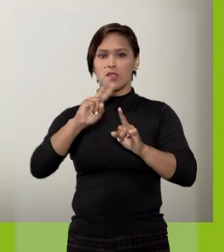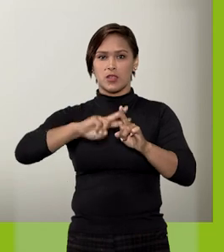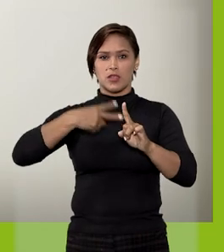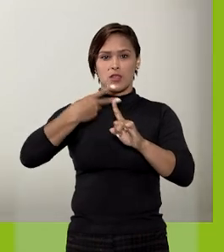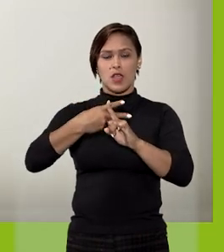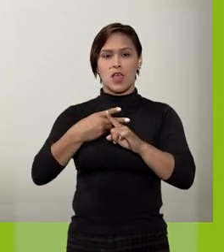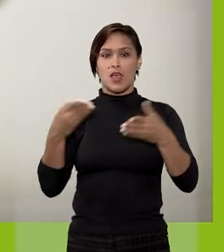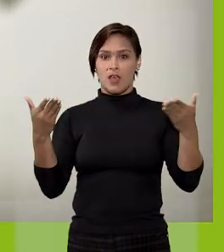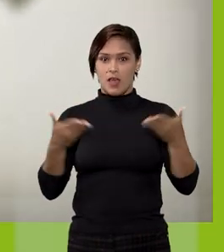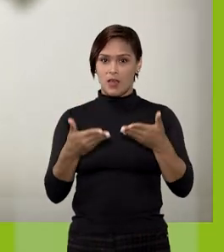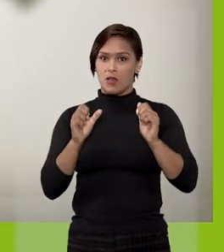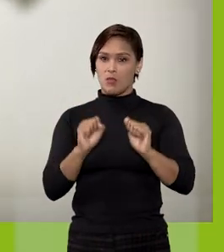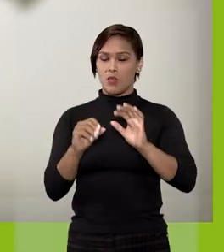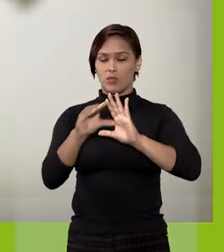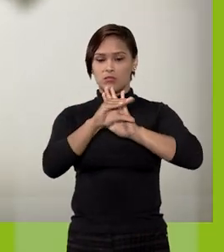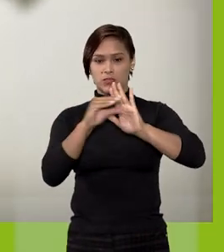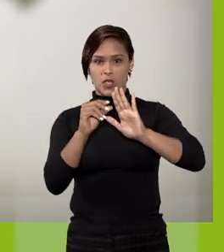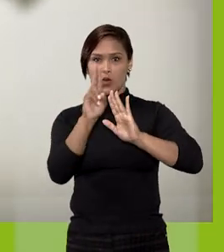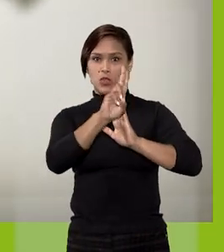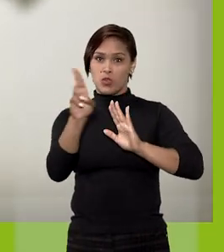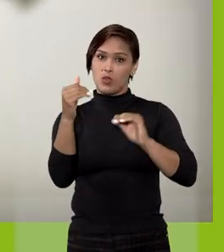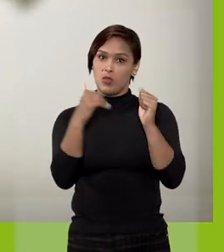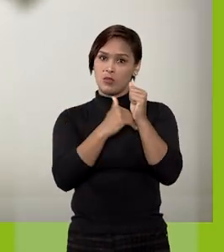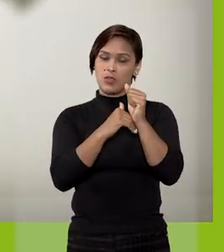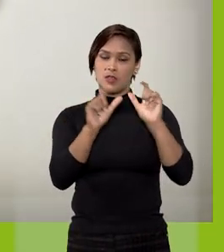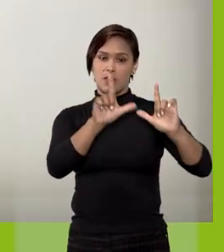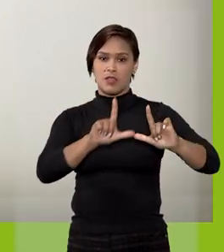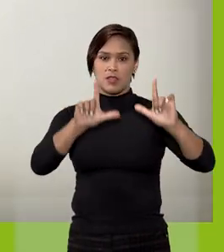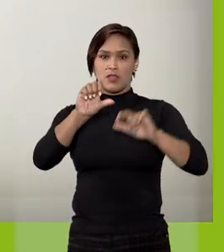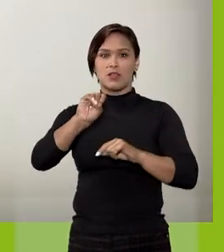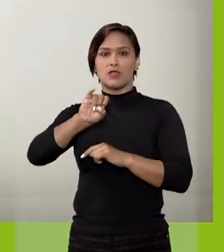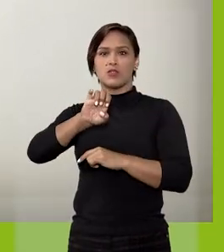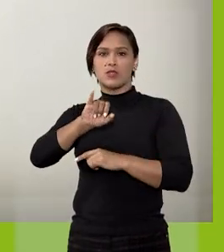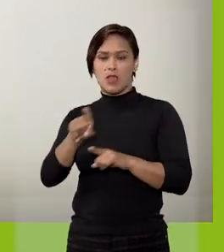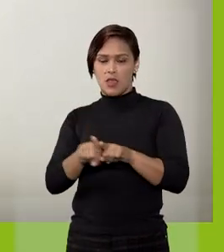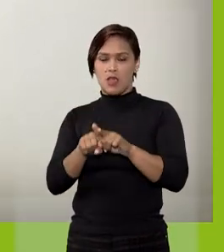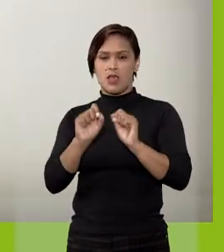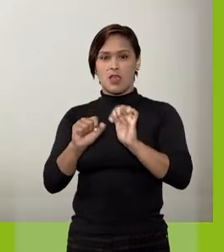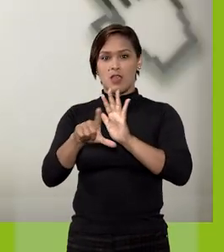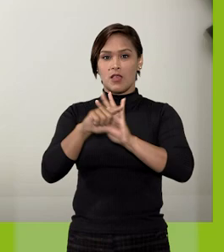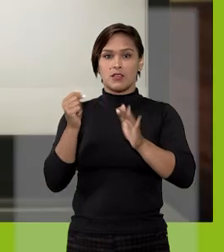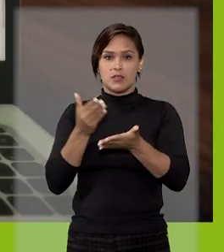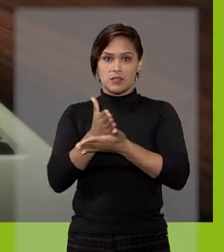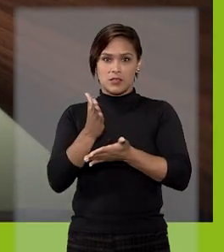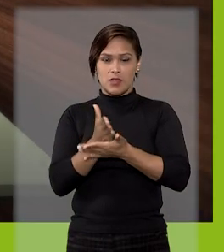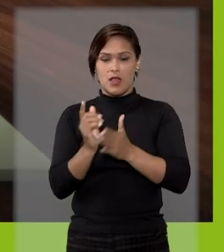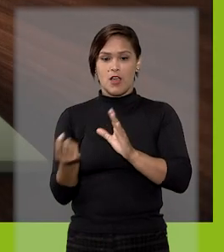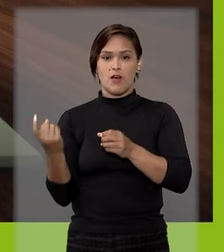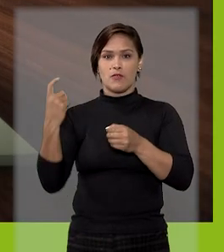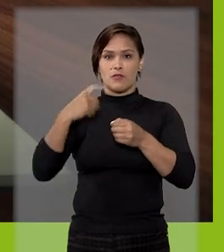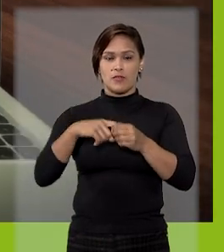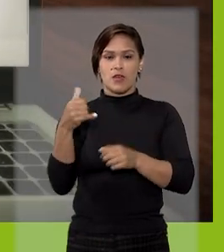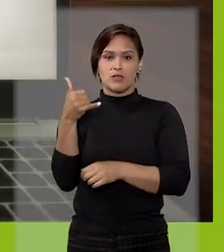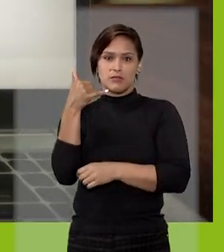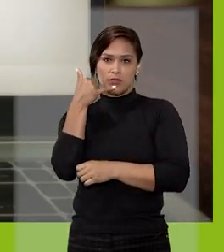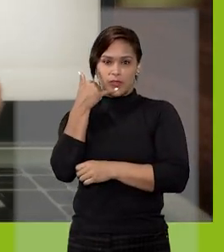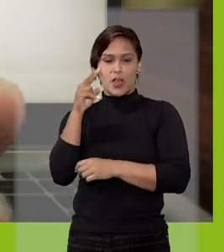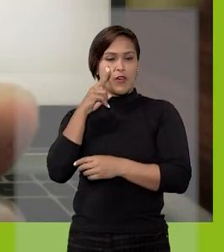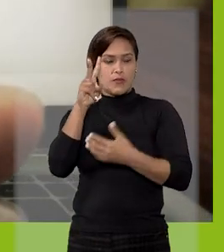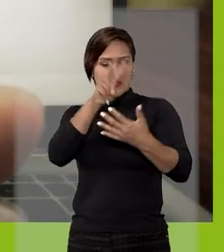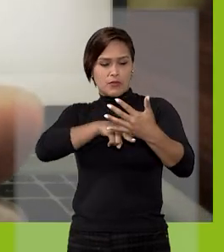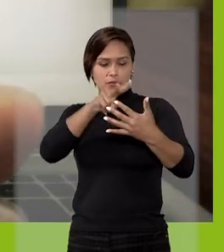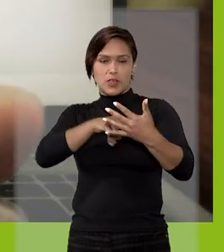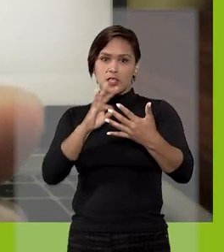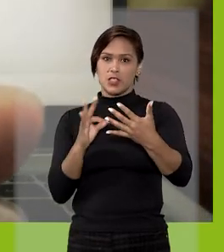ativada, insira o seu login e senha na tela inicial do SEI e clique em Acessar. Volte ao celular, visualize o